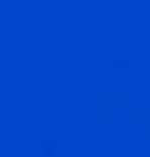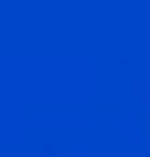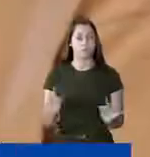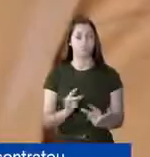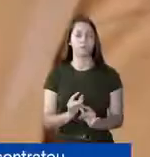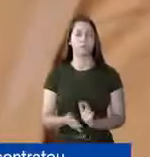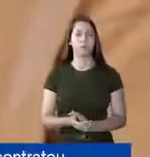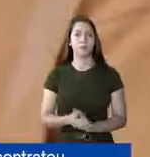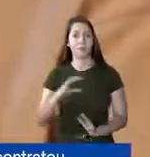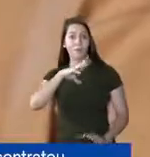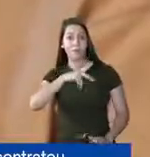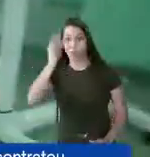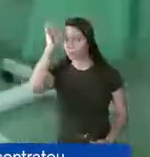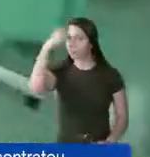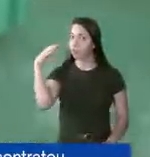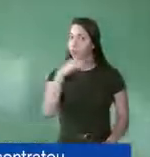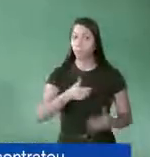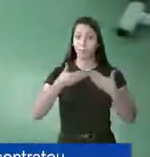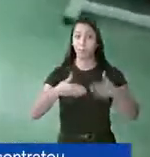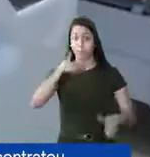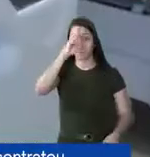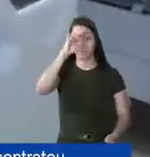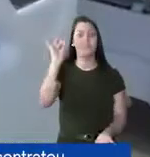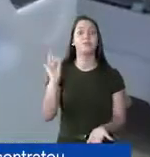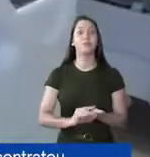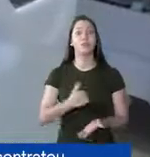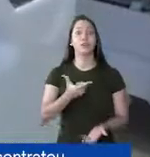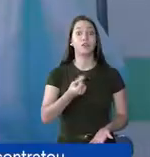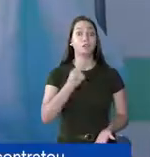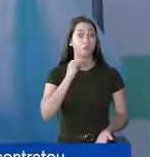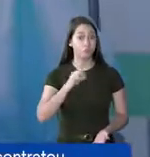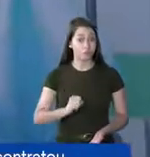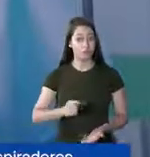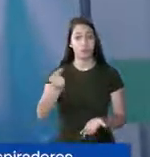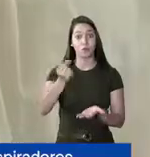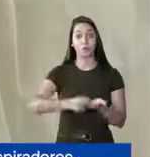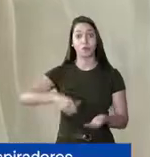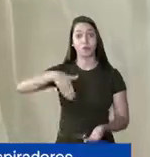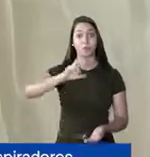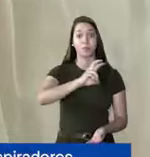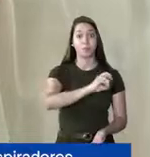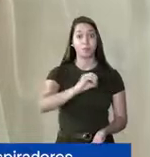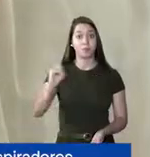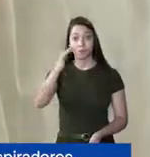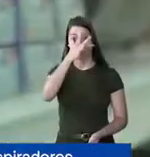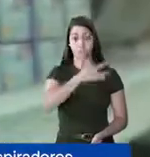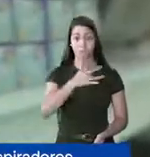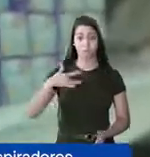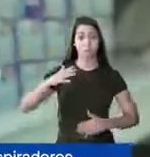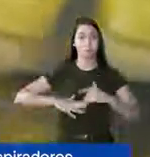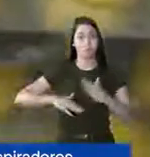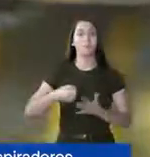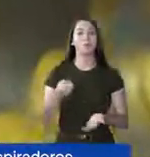O Odelma agiu rápido, abriu um hospital de verdade em 20 dias, contratou mais de 500 profissionais de saúde,